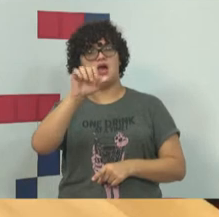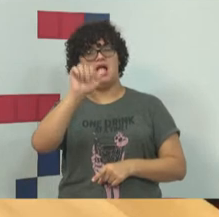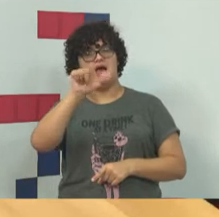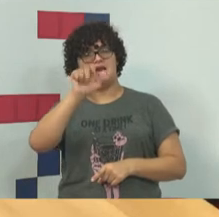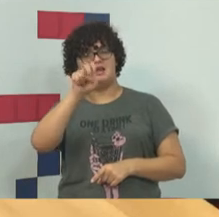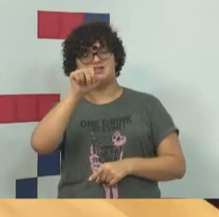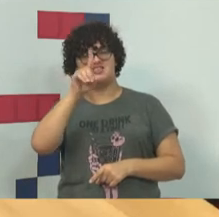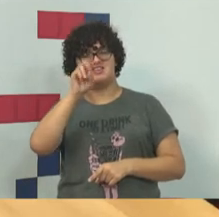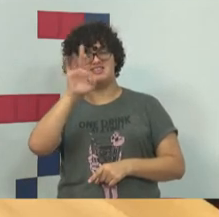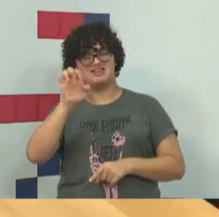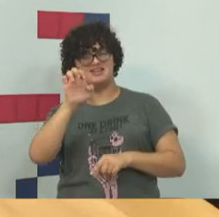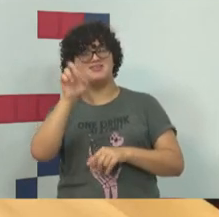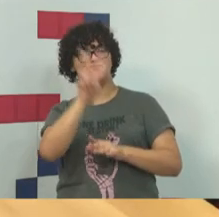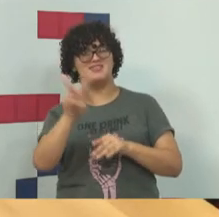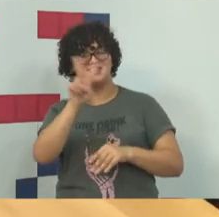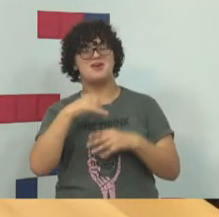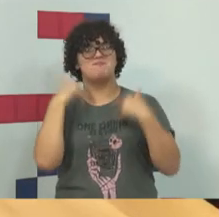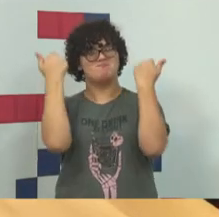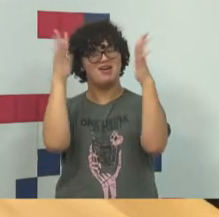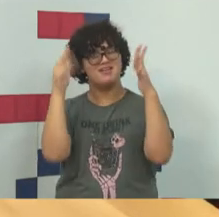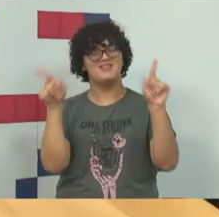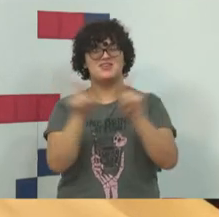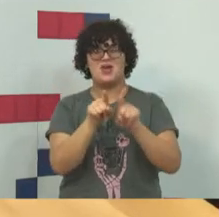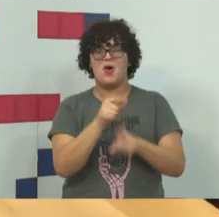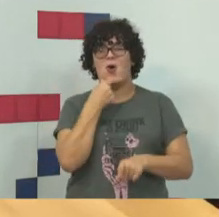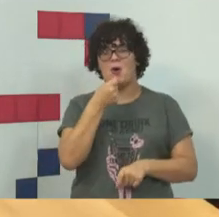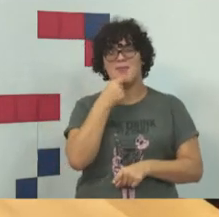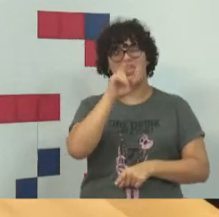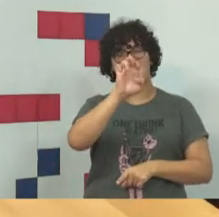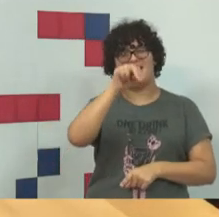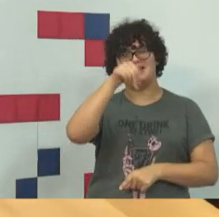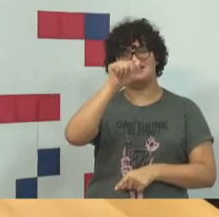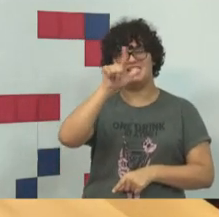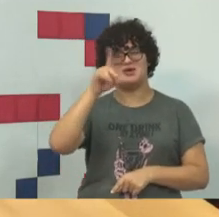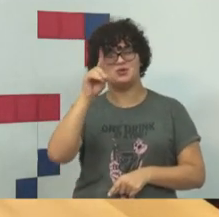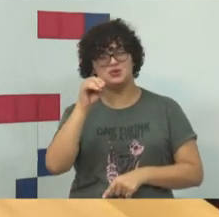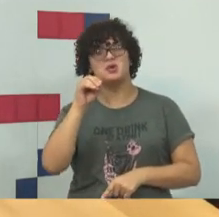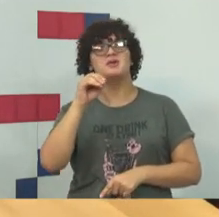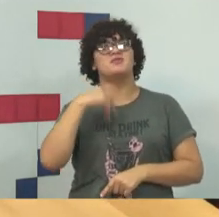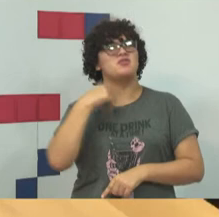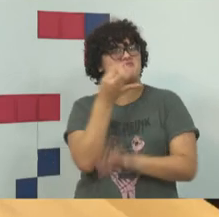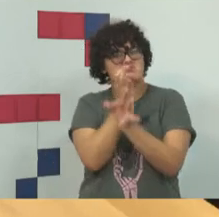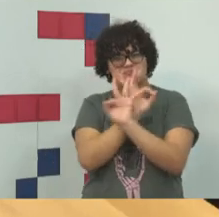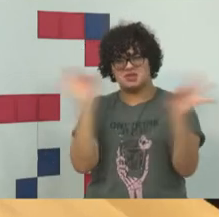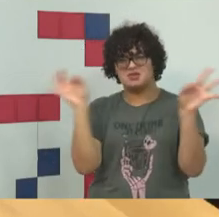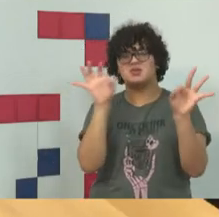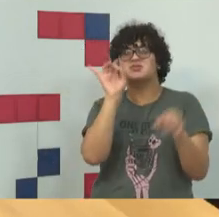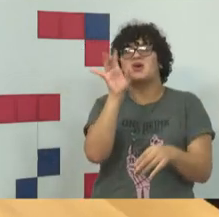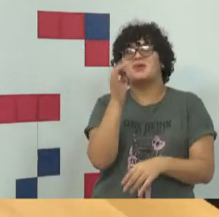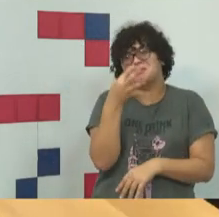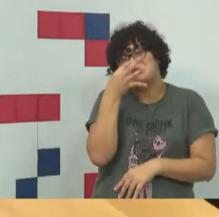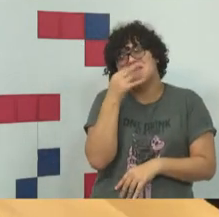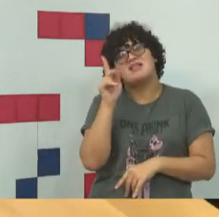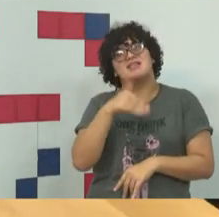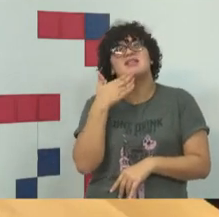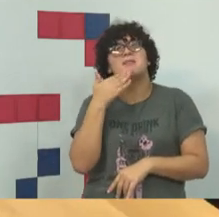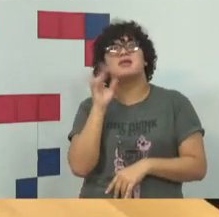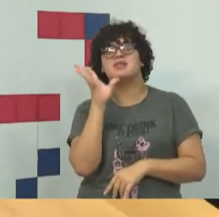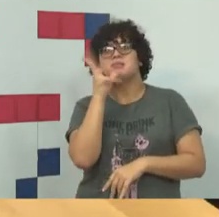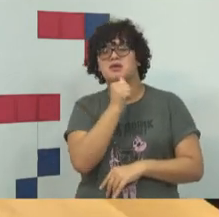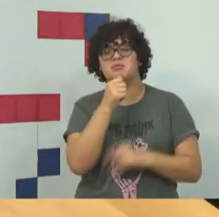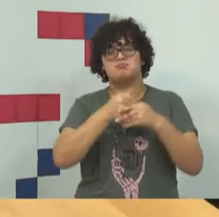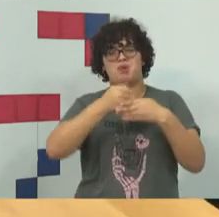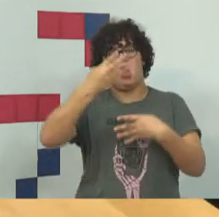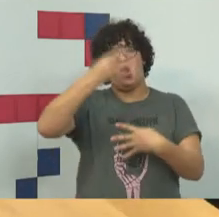Reinaldo Gomes, da Vila Prudente, live show de bola, só elogio. Como, às vezes, demora, fica um pouco mais